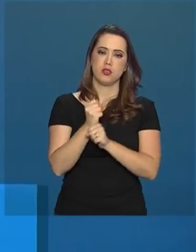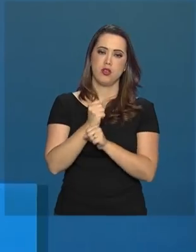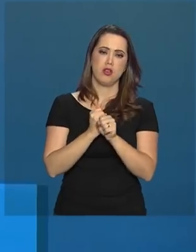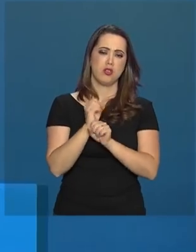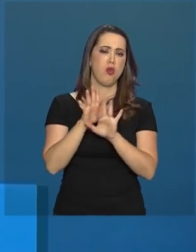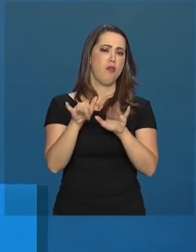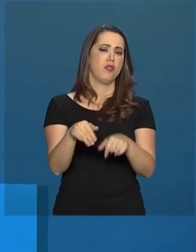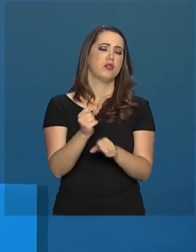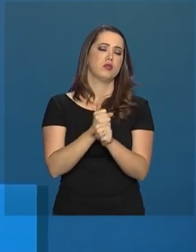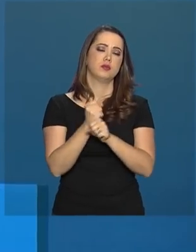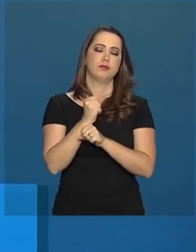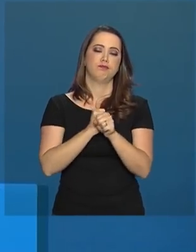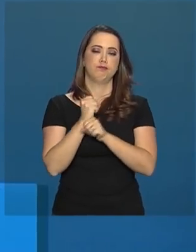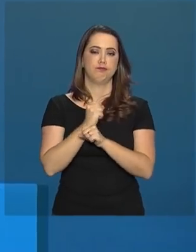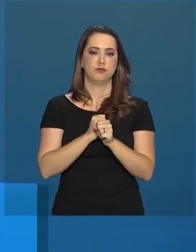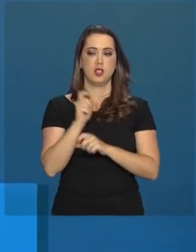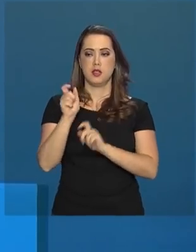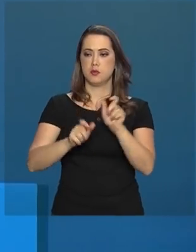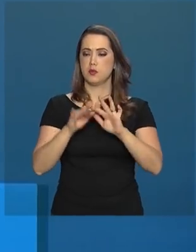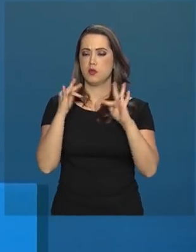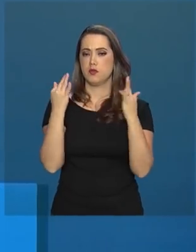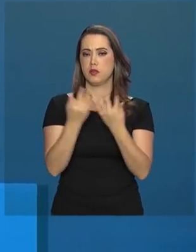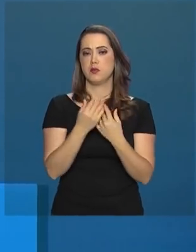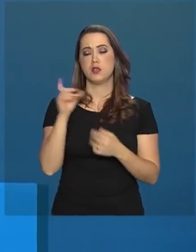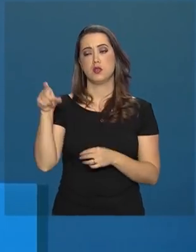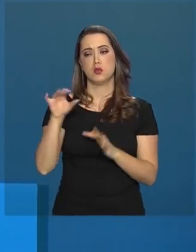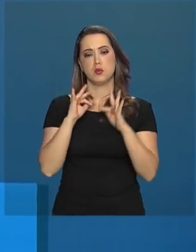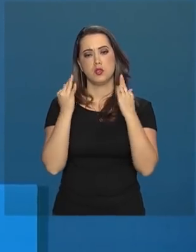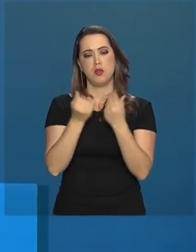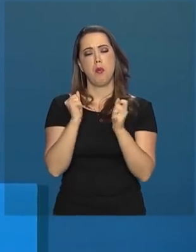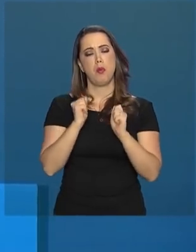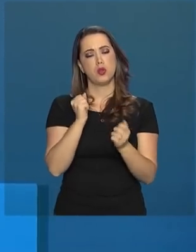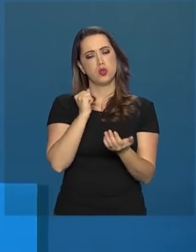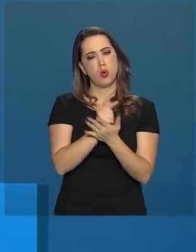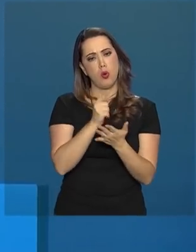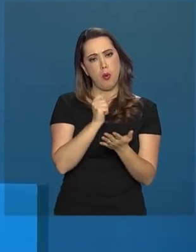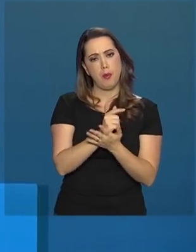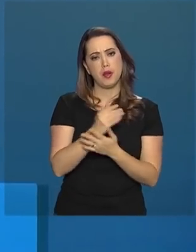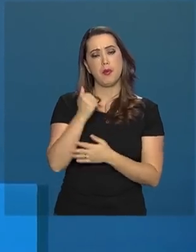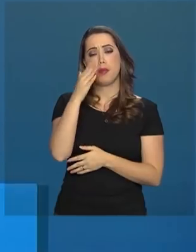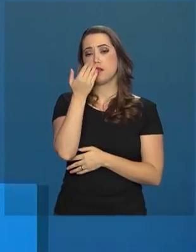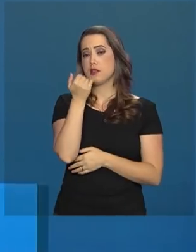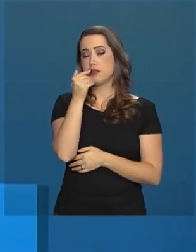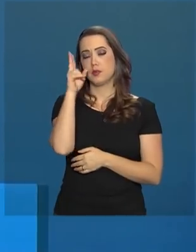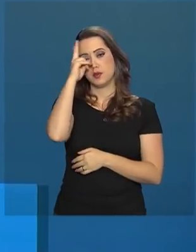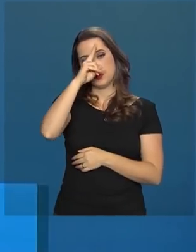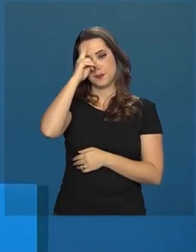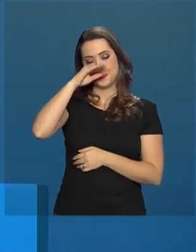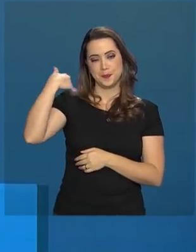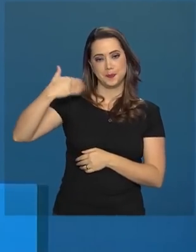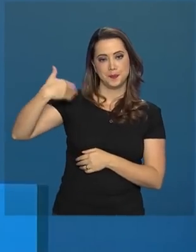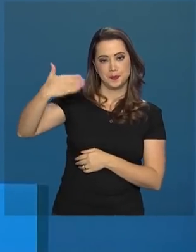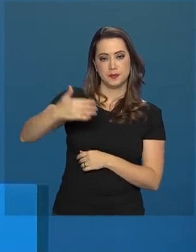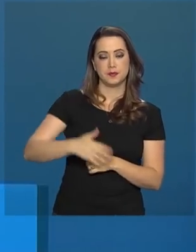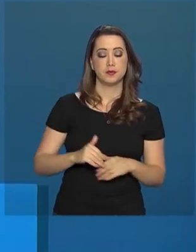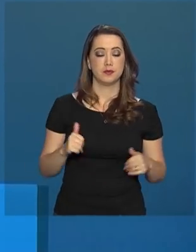no final do ano, as famílias do Bolsa Família vão ter o maior poder de compra de alimentos da história do programa.